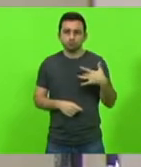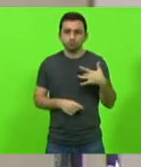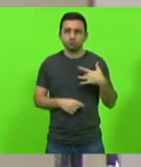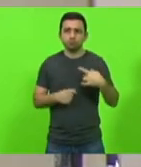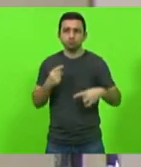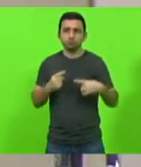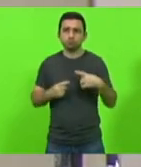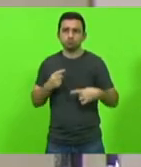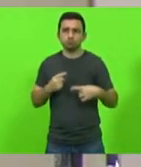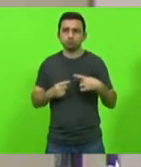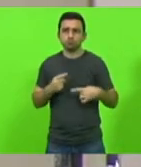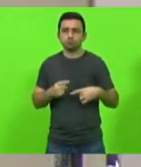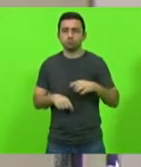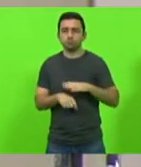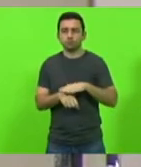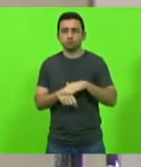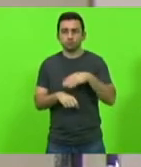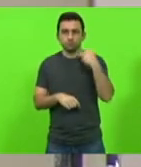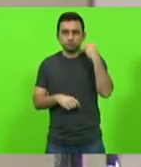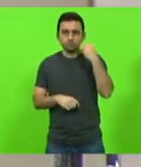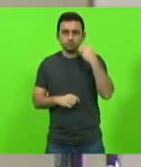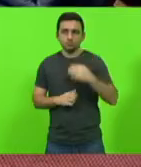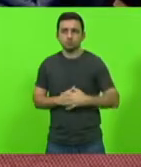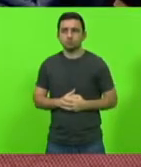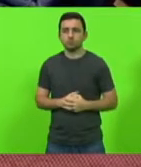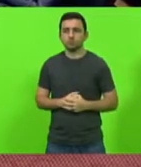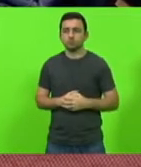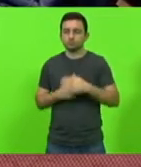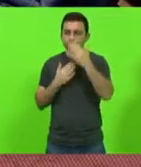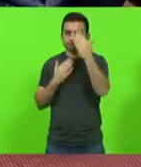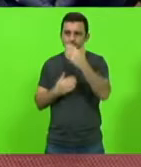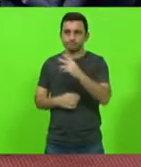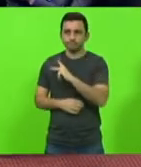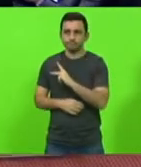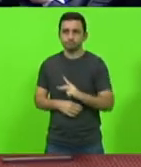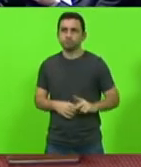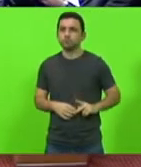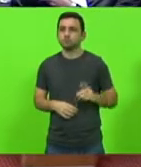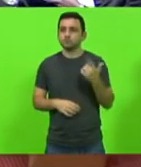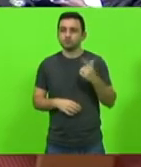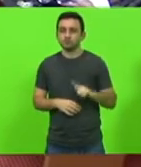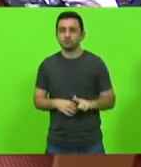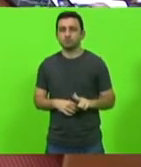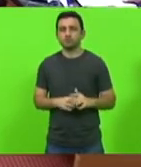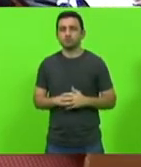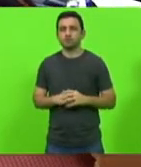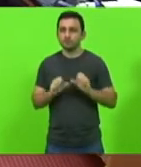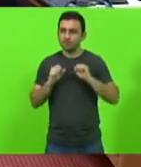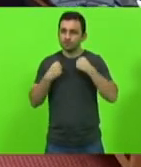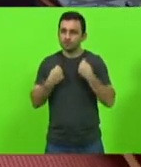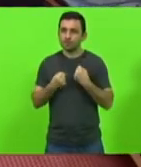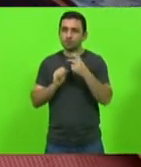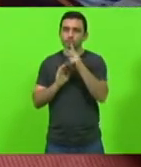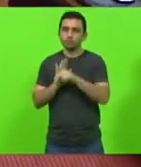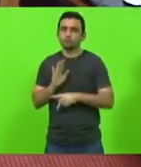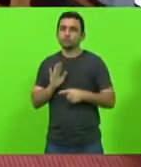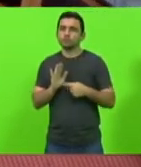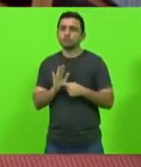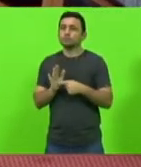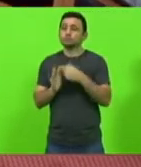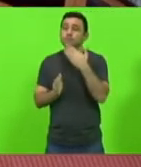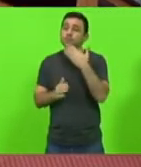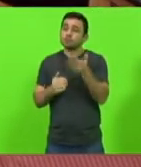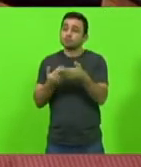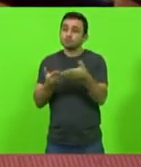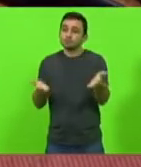com a palavra o autor deputado Márcio Machado obrigado presidente vou novamente usar da palavra defender o projeto solicitar o apoio